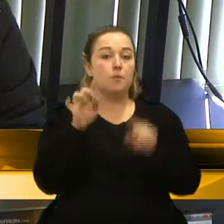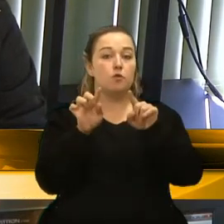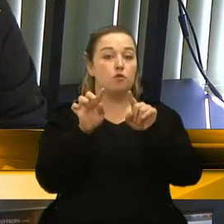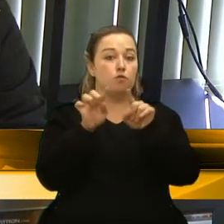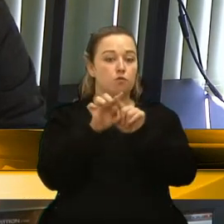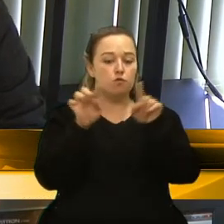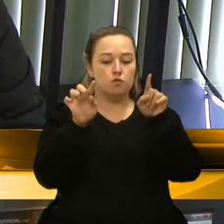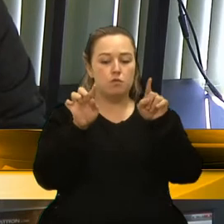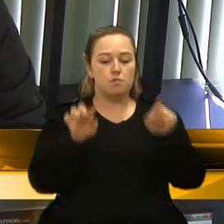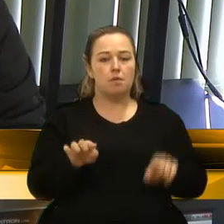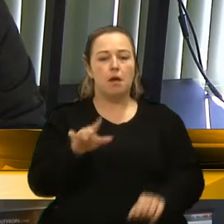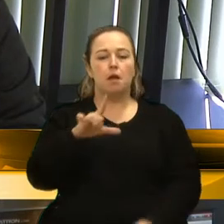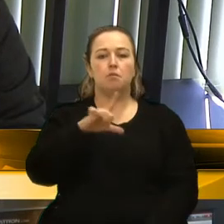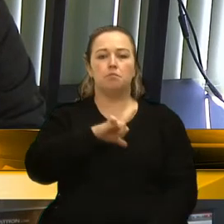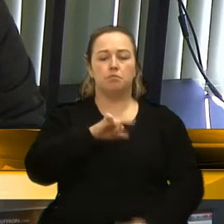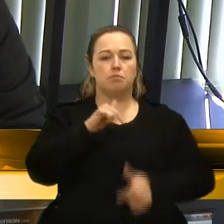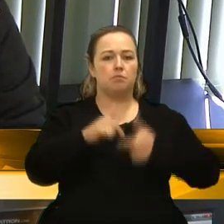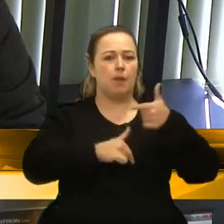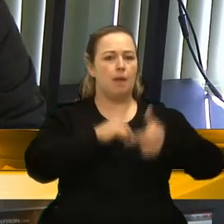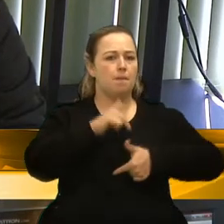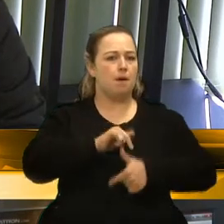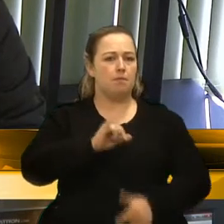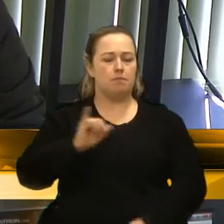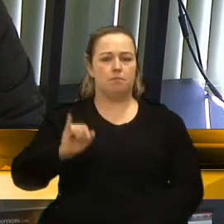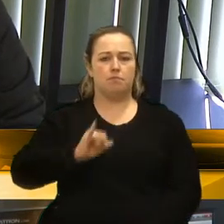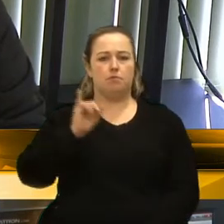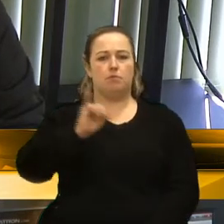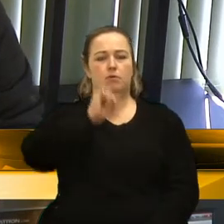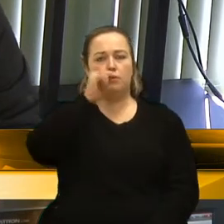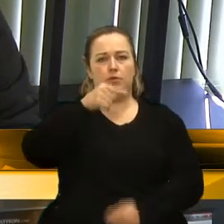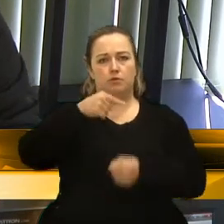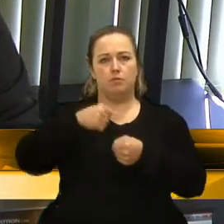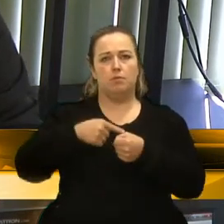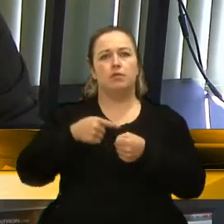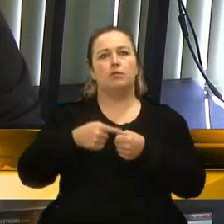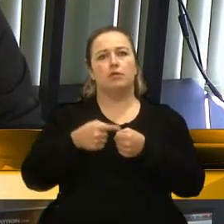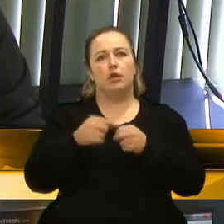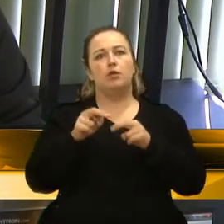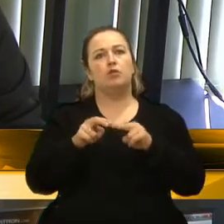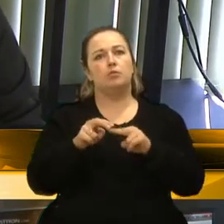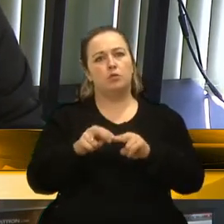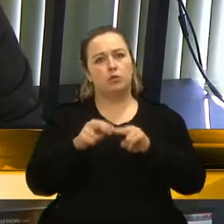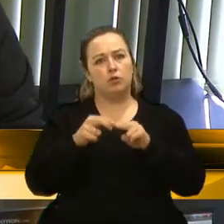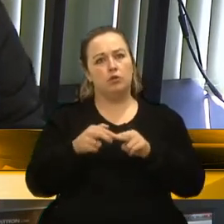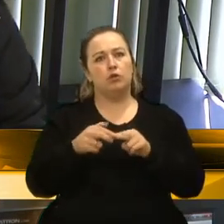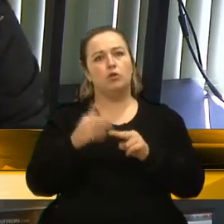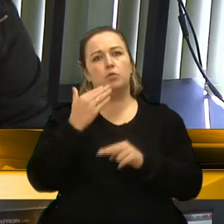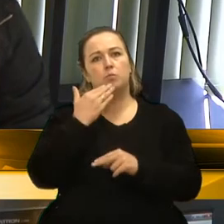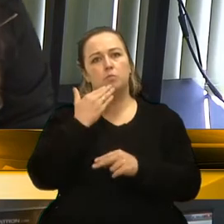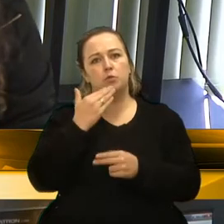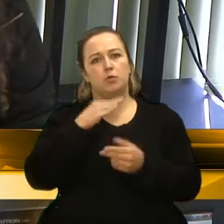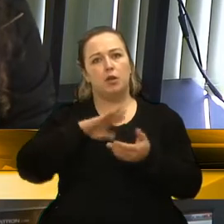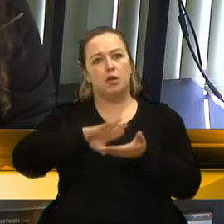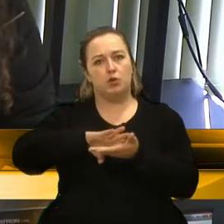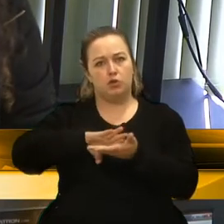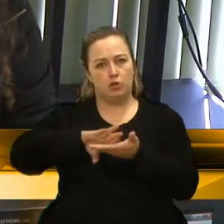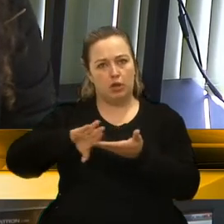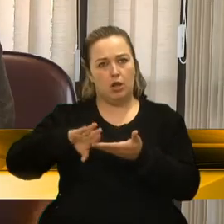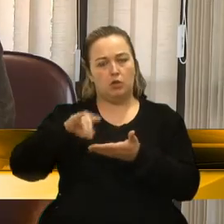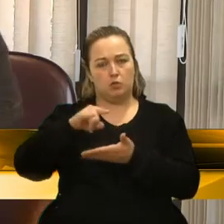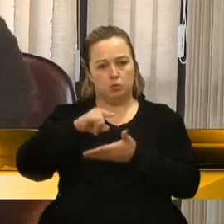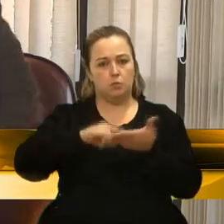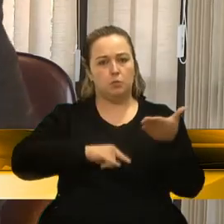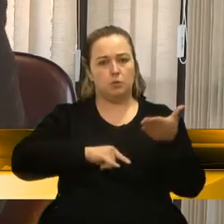prestando ao município. E, dessa forma, então, a retirada deste ofício.